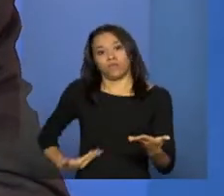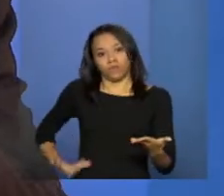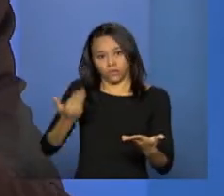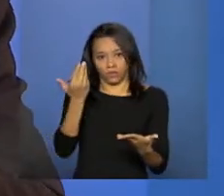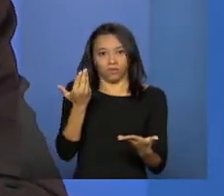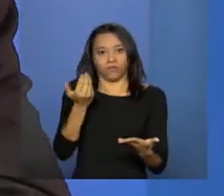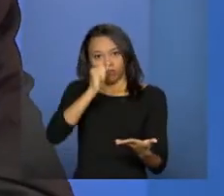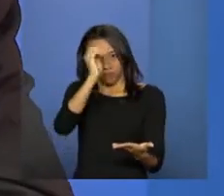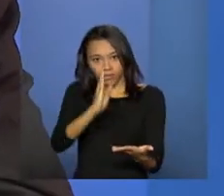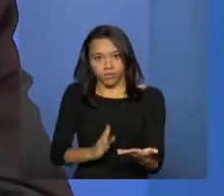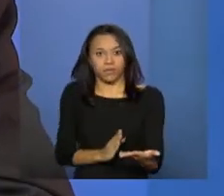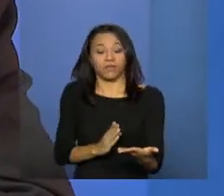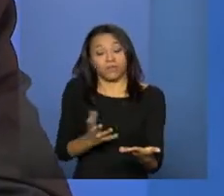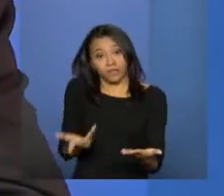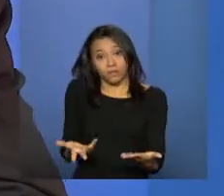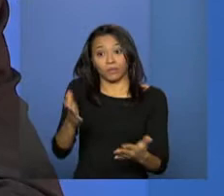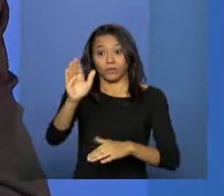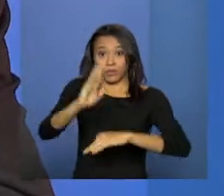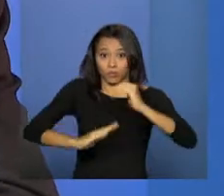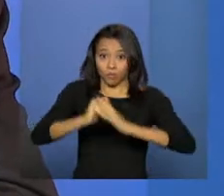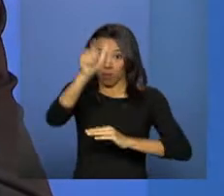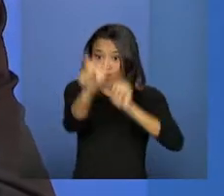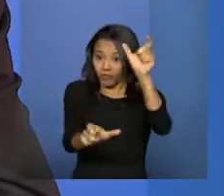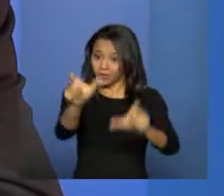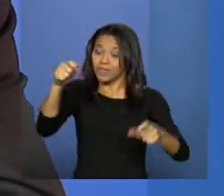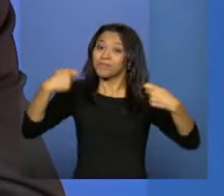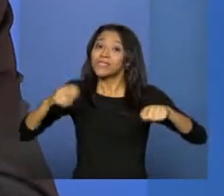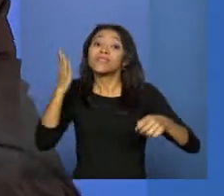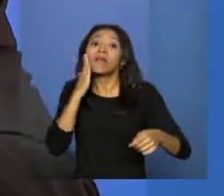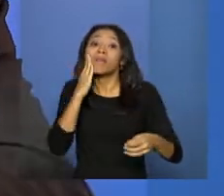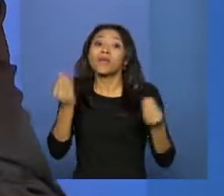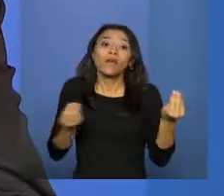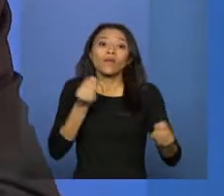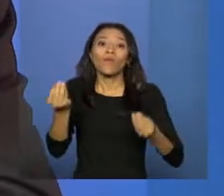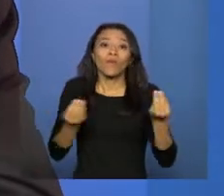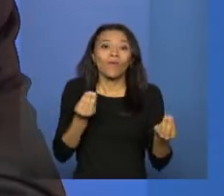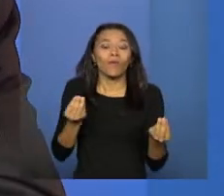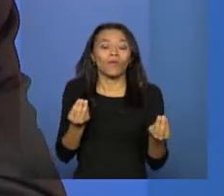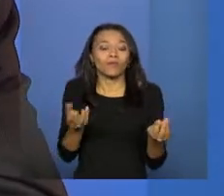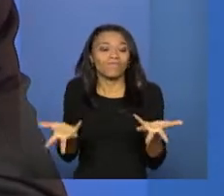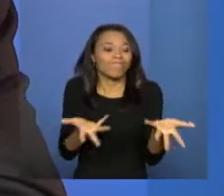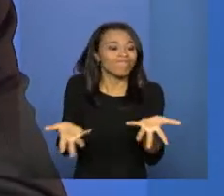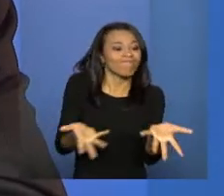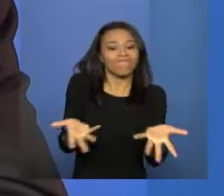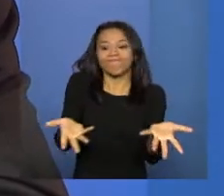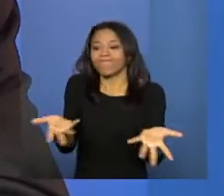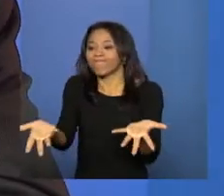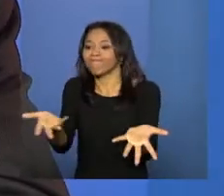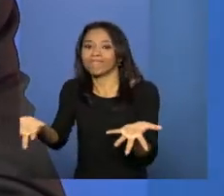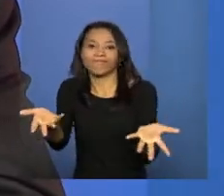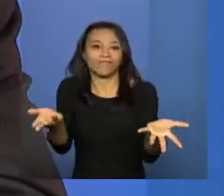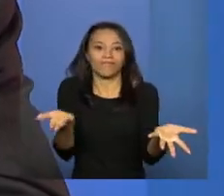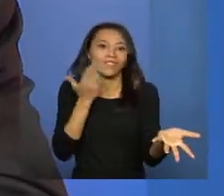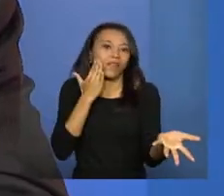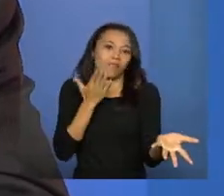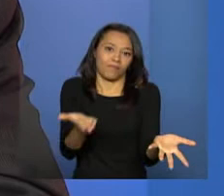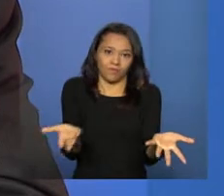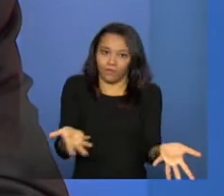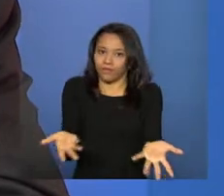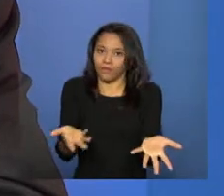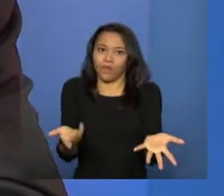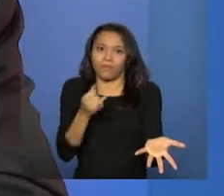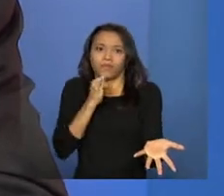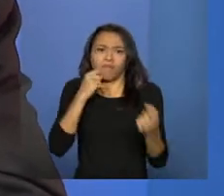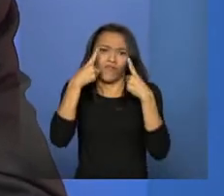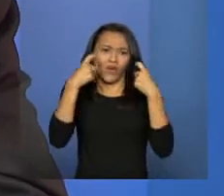portanto, os profissionais têm que ter expertise para lidar com vários fenômenos, a Alain já disse, nós lidamos com o fenômeno da violência contra a criança,